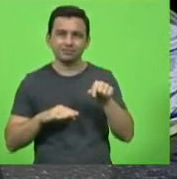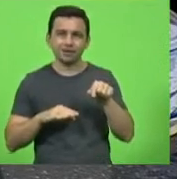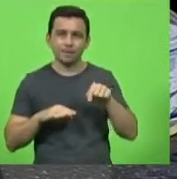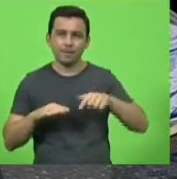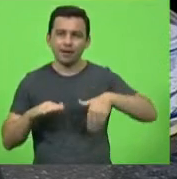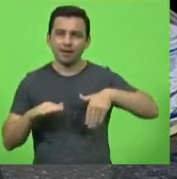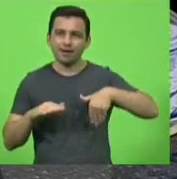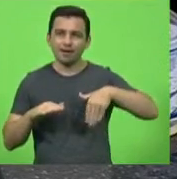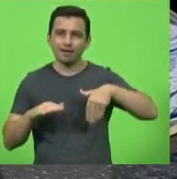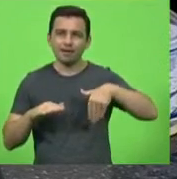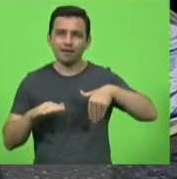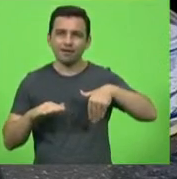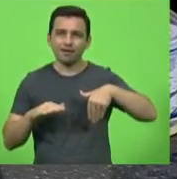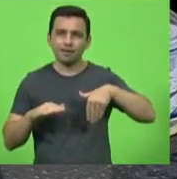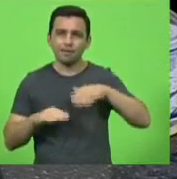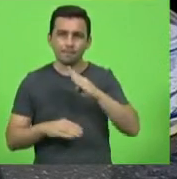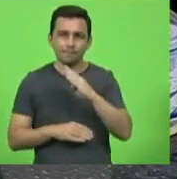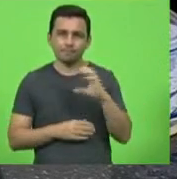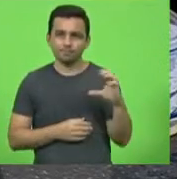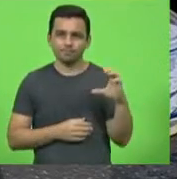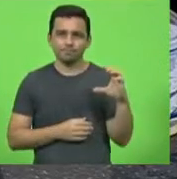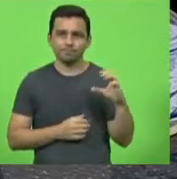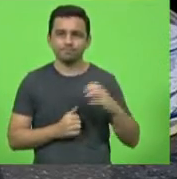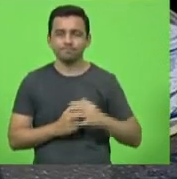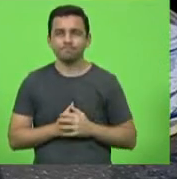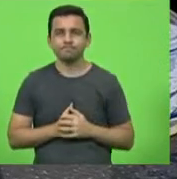de Balneário Camboriú